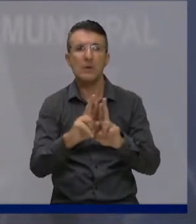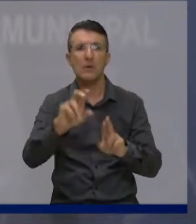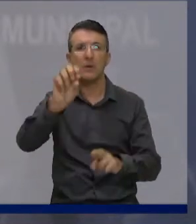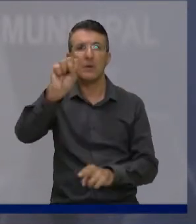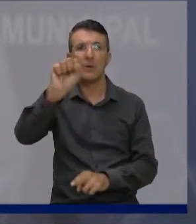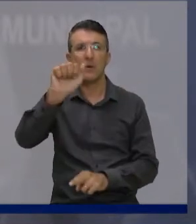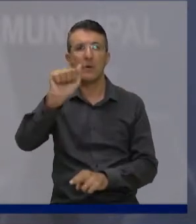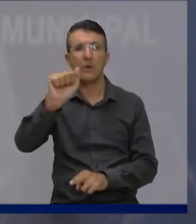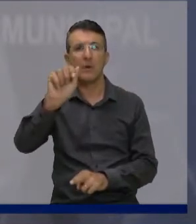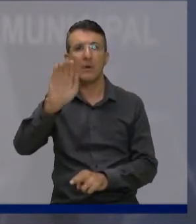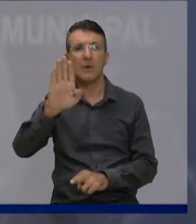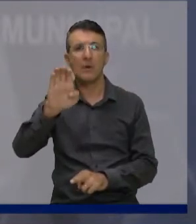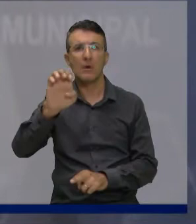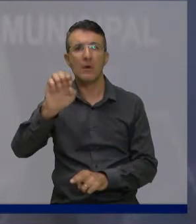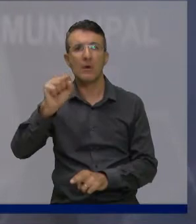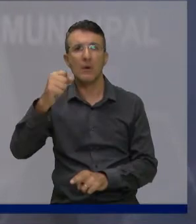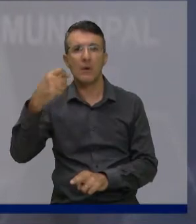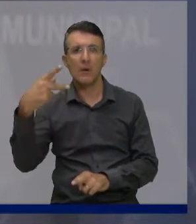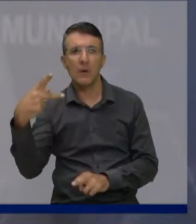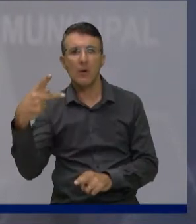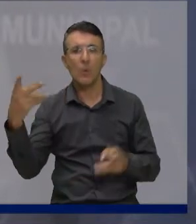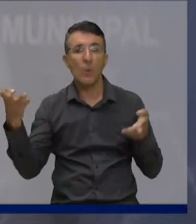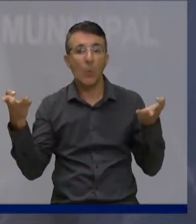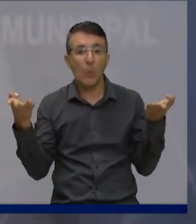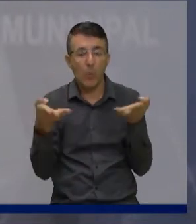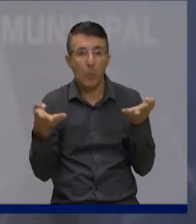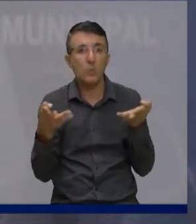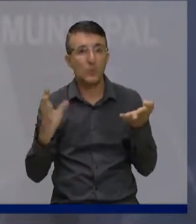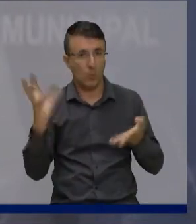hoje, não é? Mas,